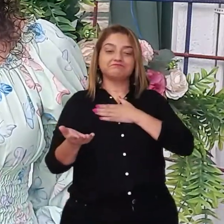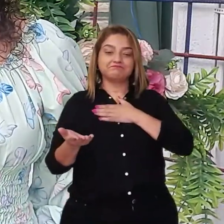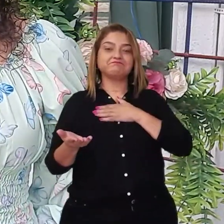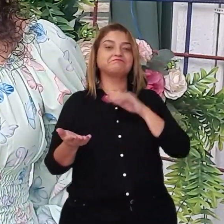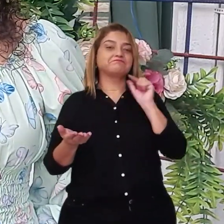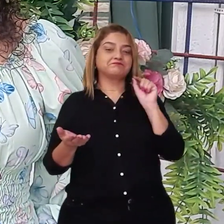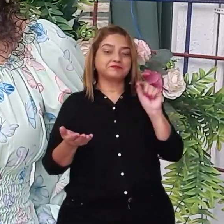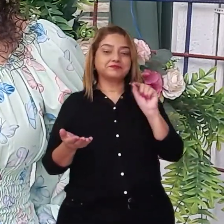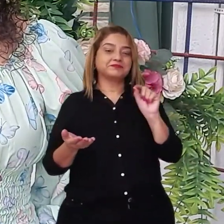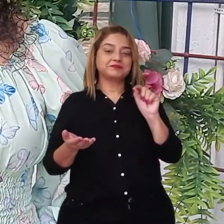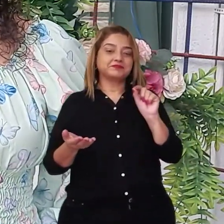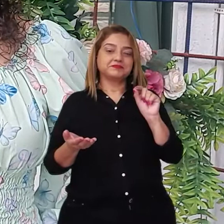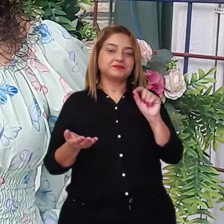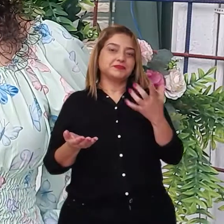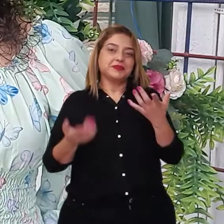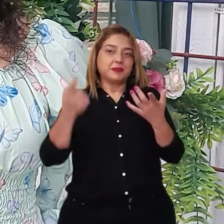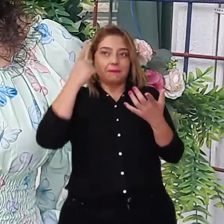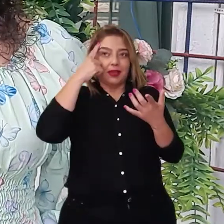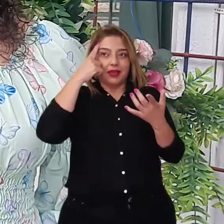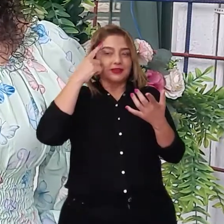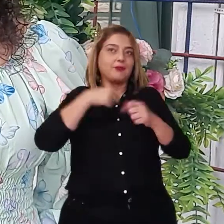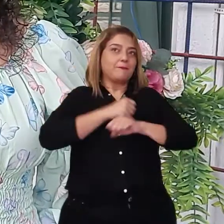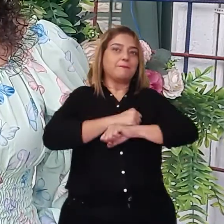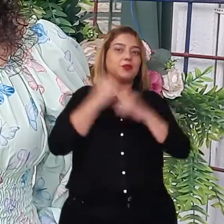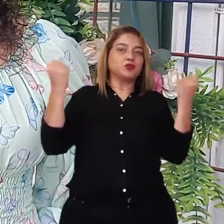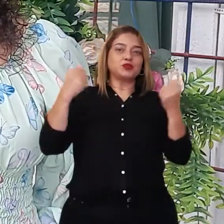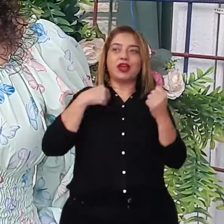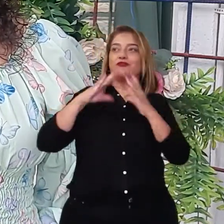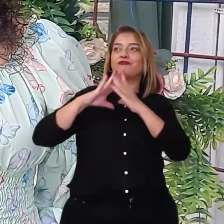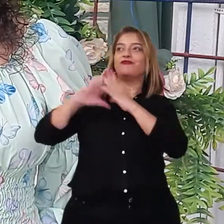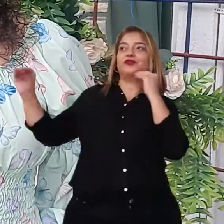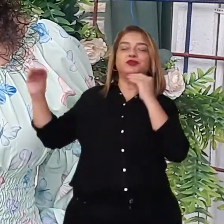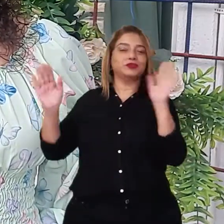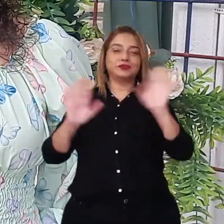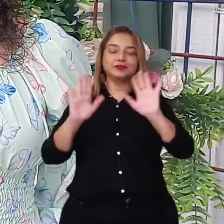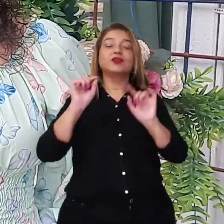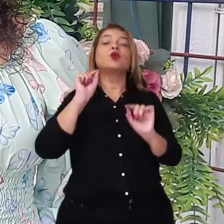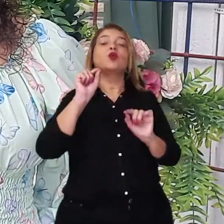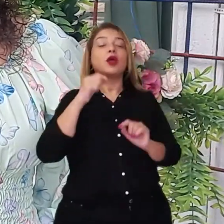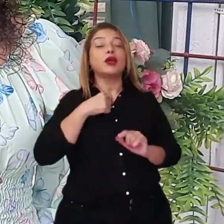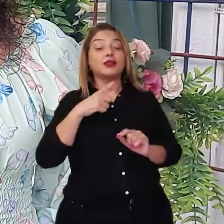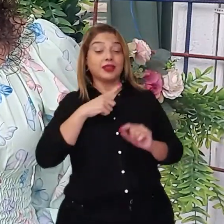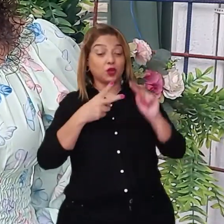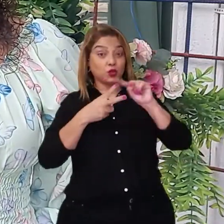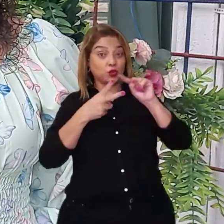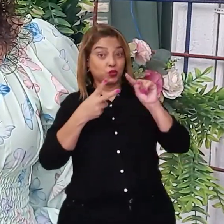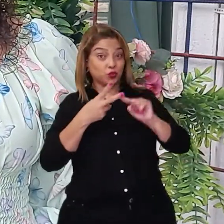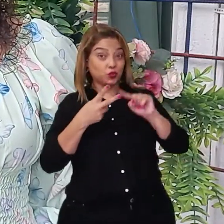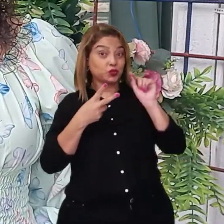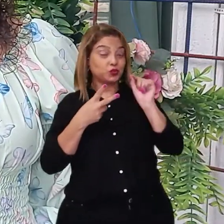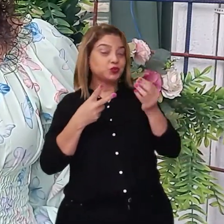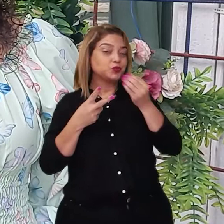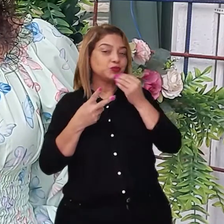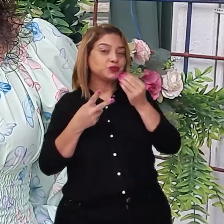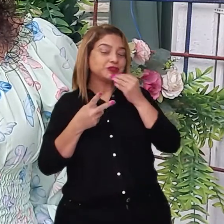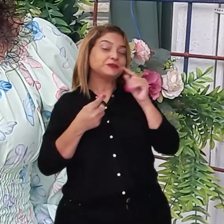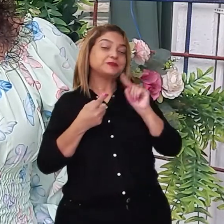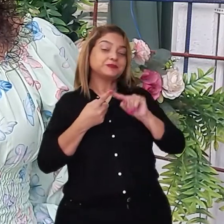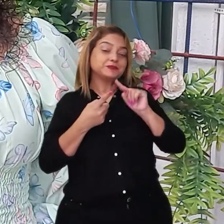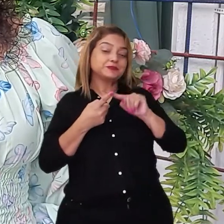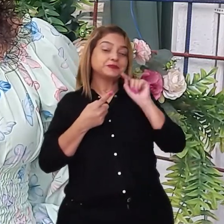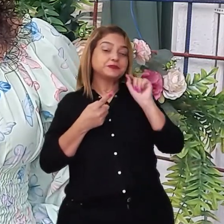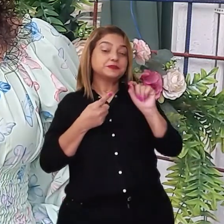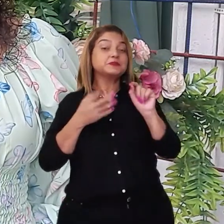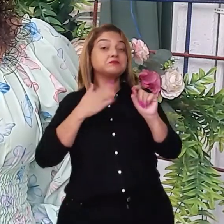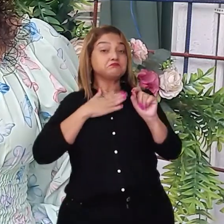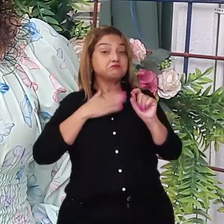foi impossível fugir disso, assim, por dois motivos básicos. Primeiro, porque envolvia uma área de